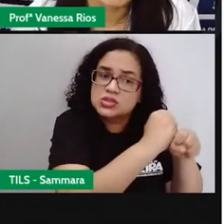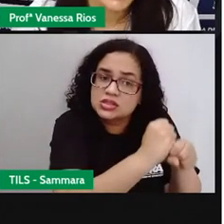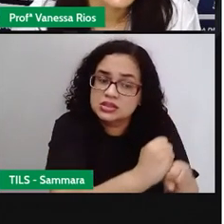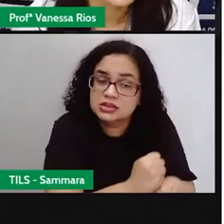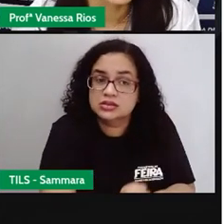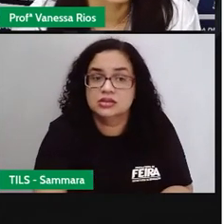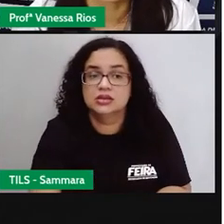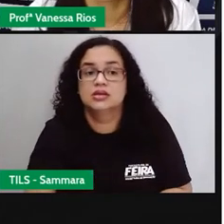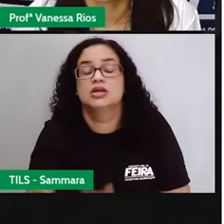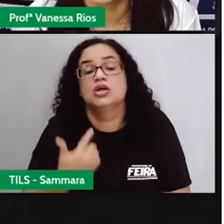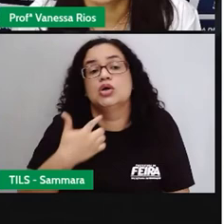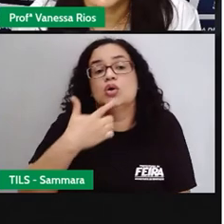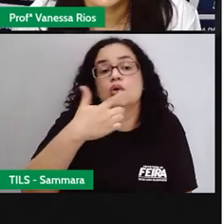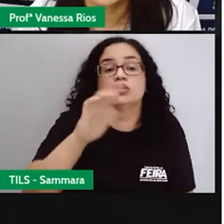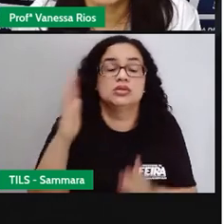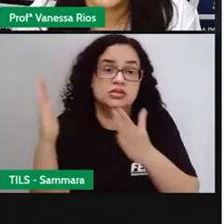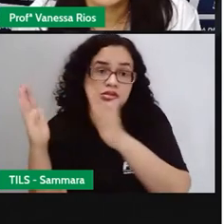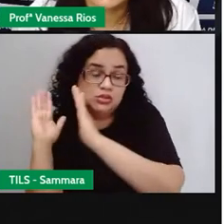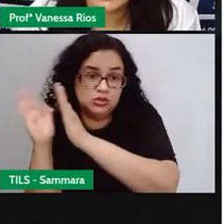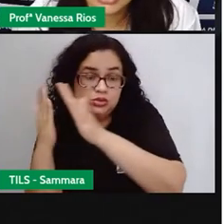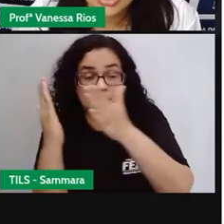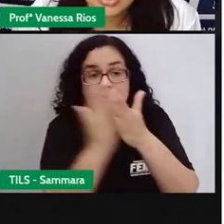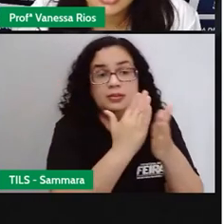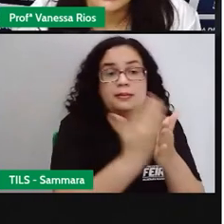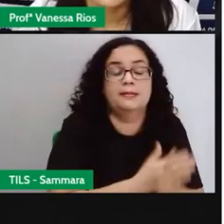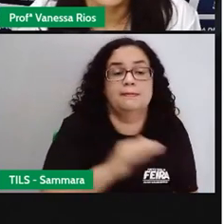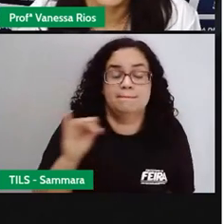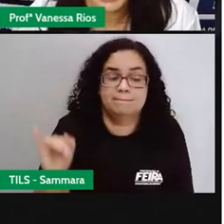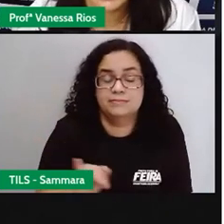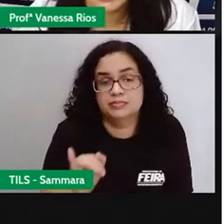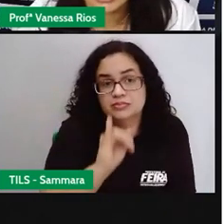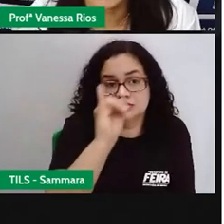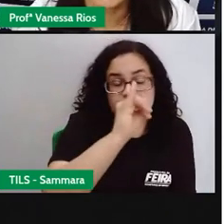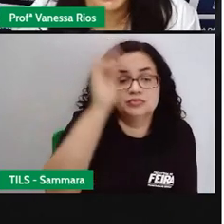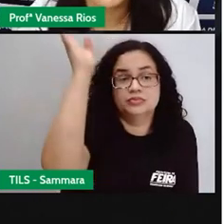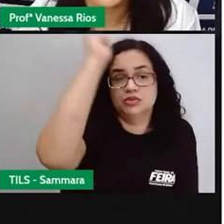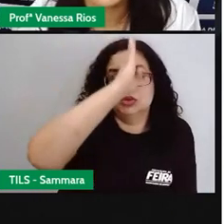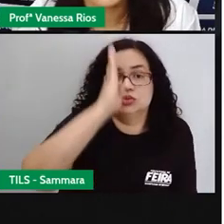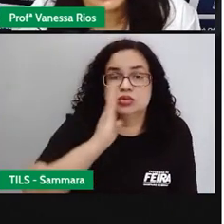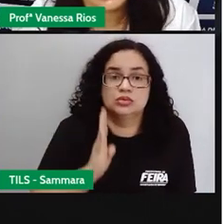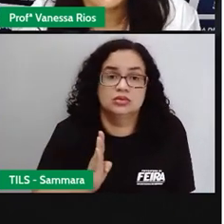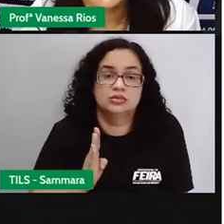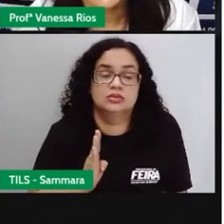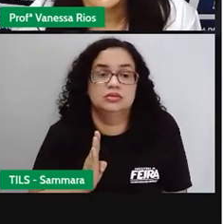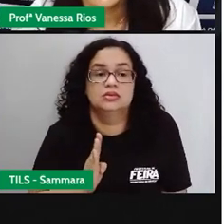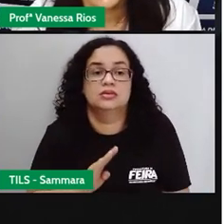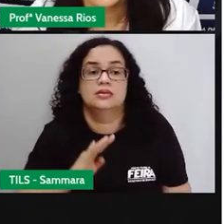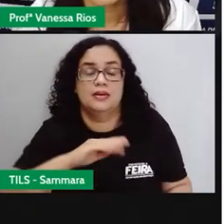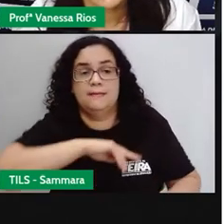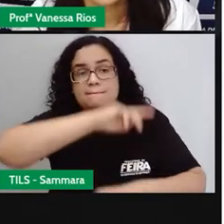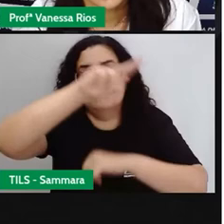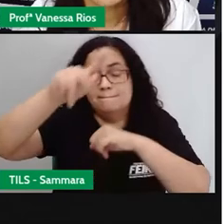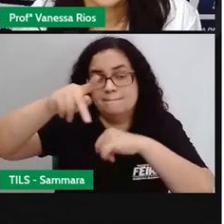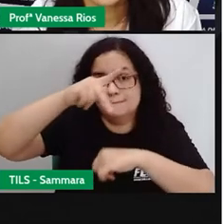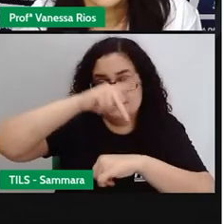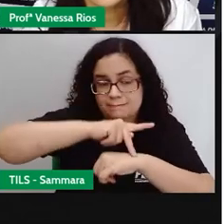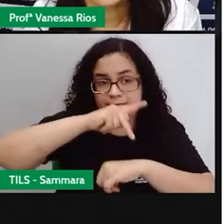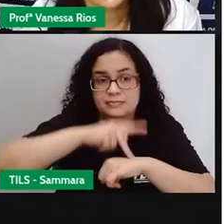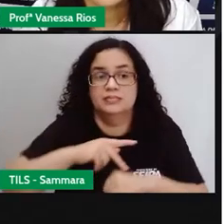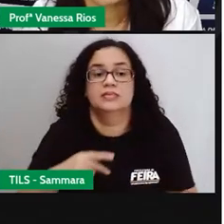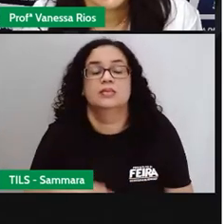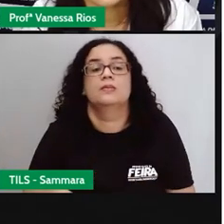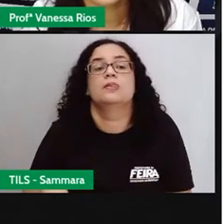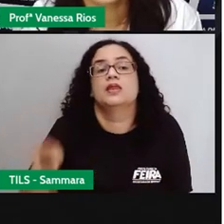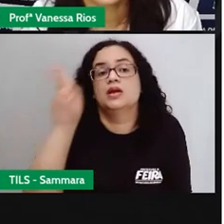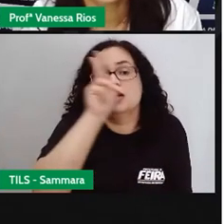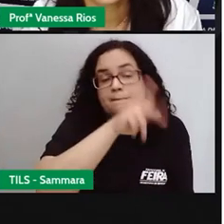Existem várias outras bibliotecas importantes no Brasil, no país inteiro. E aí, a Pró trouxe,